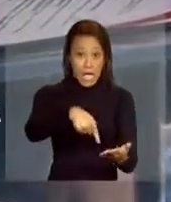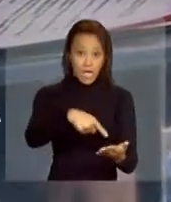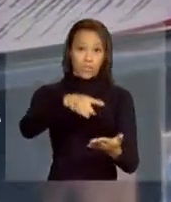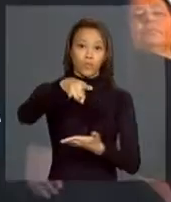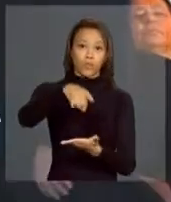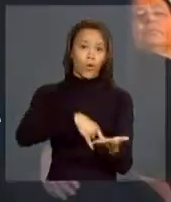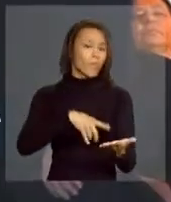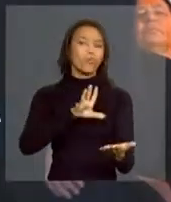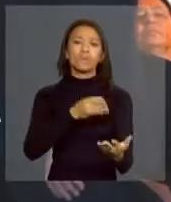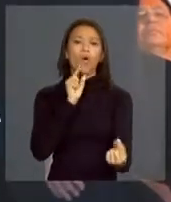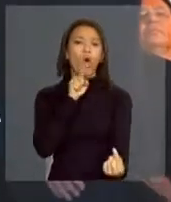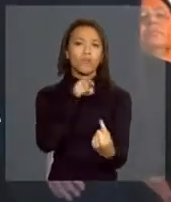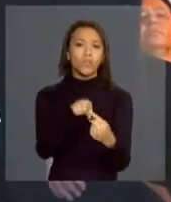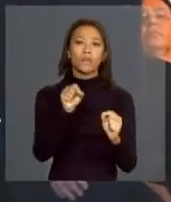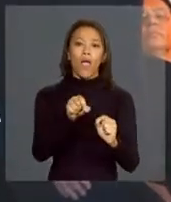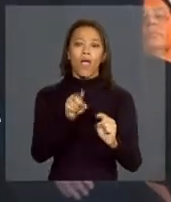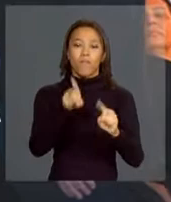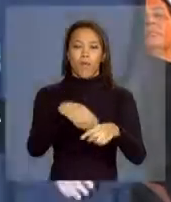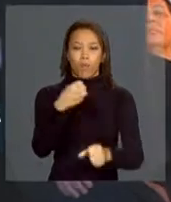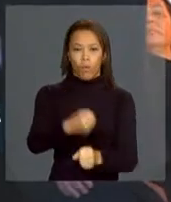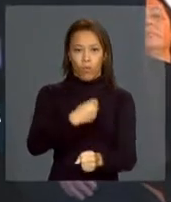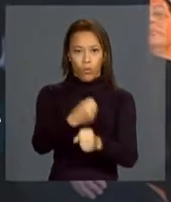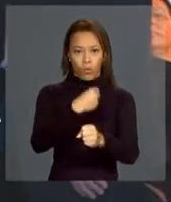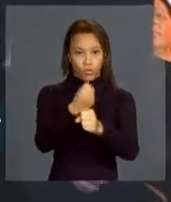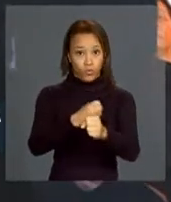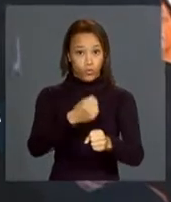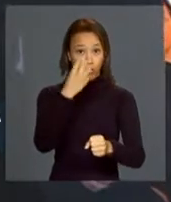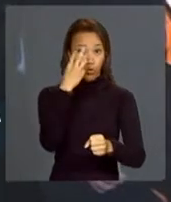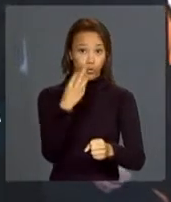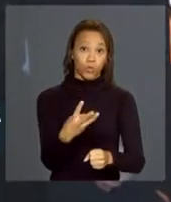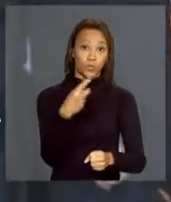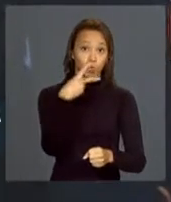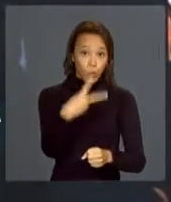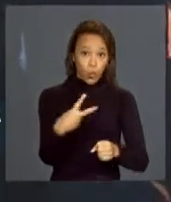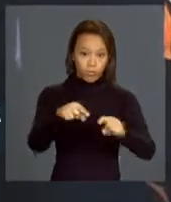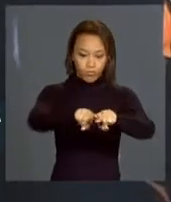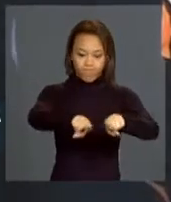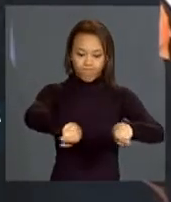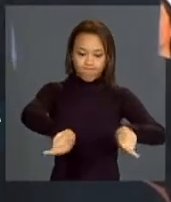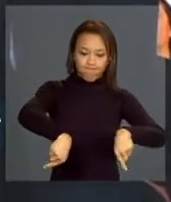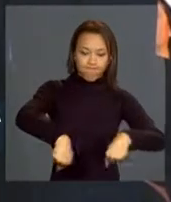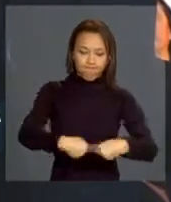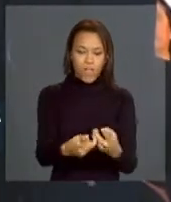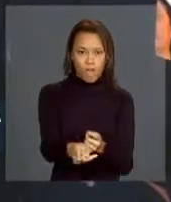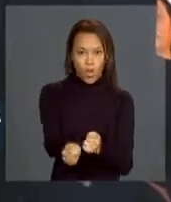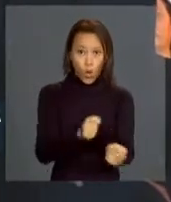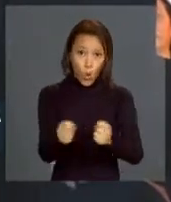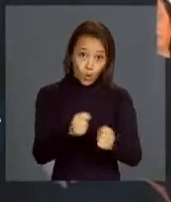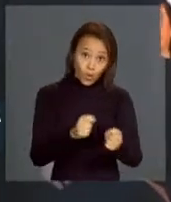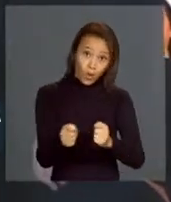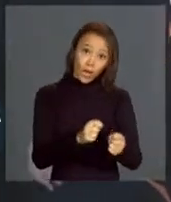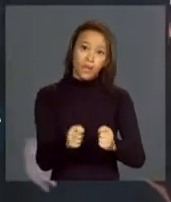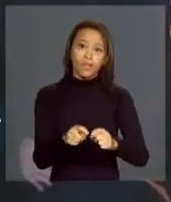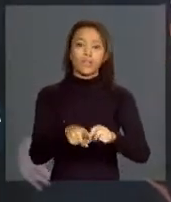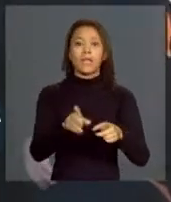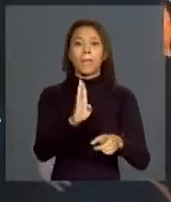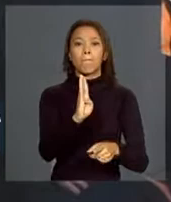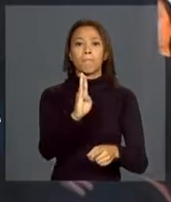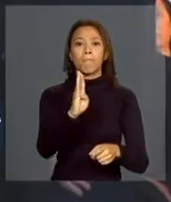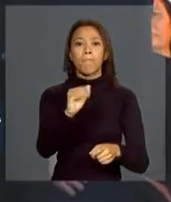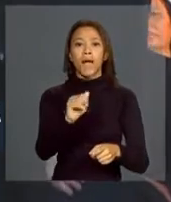tem por objeto a construção de dois reservatórios de controle de cheias na bacia de Pinheiros